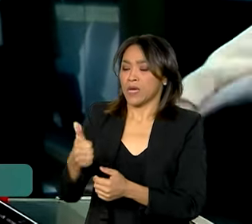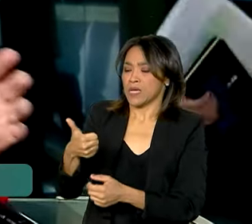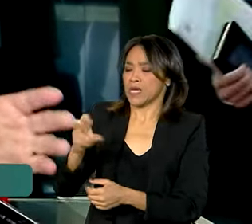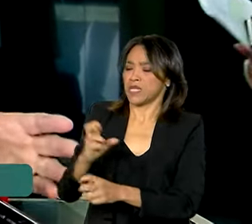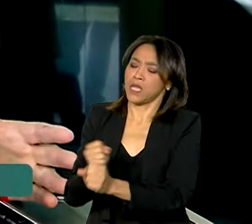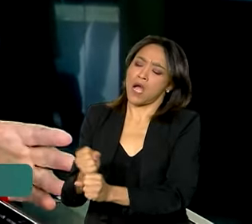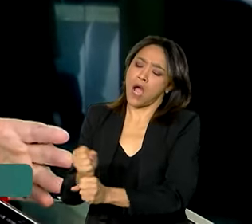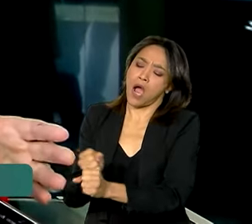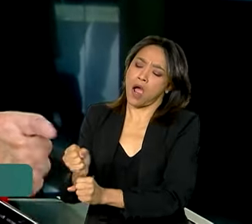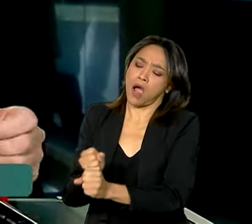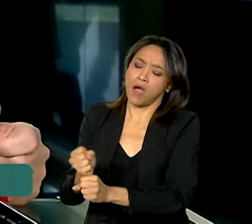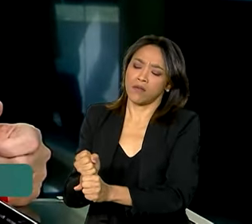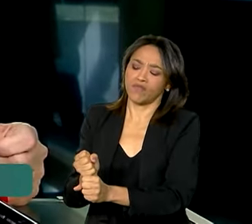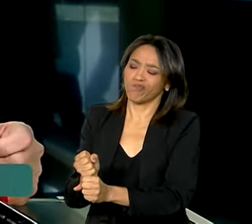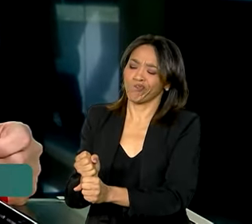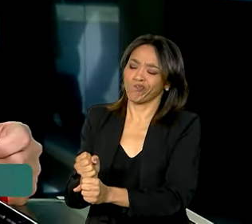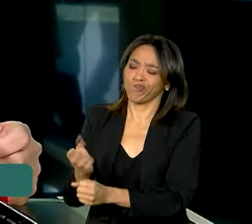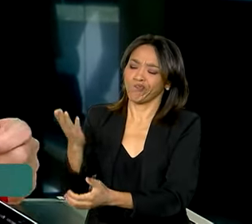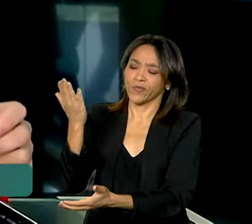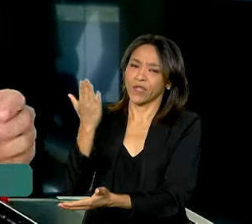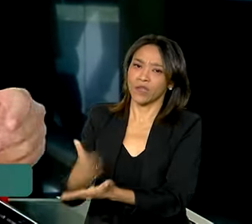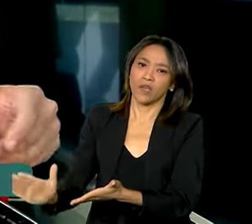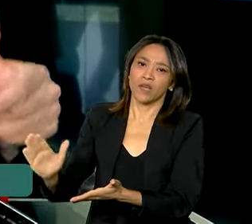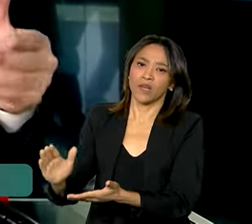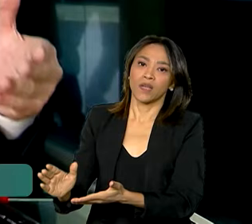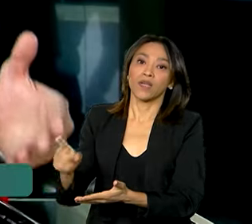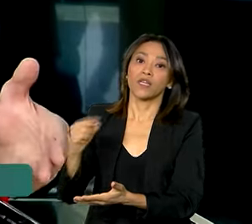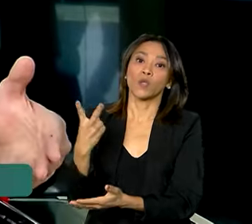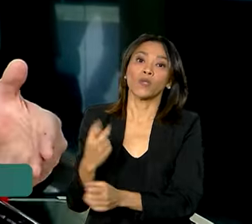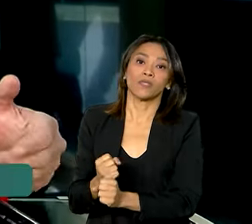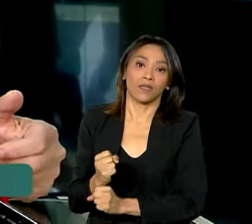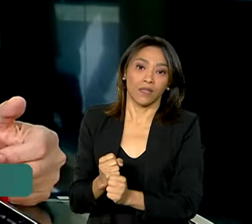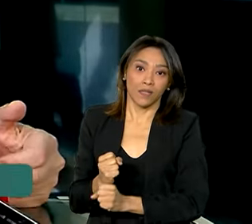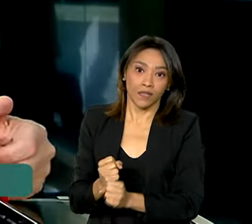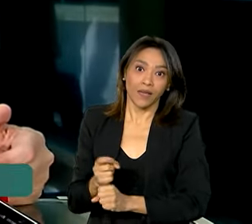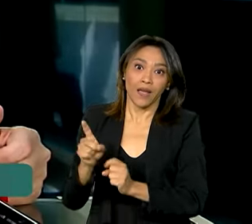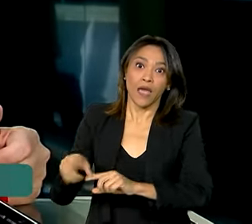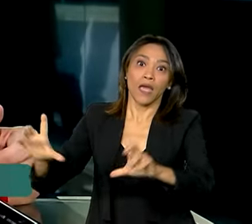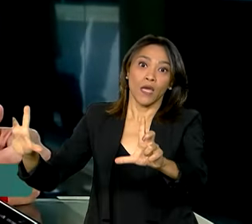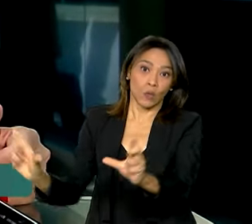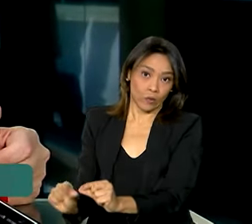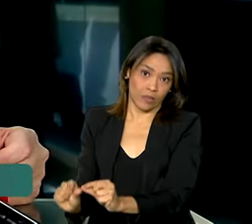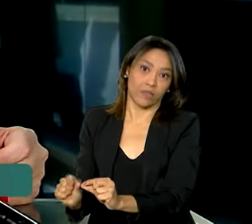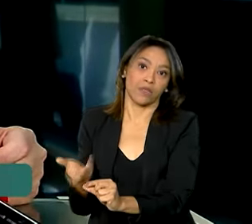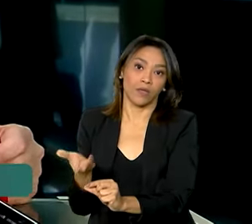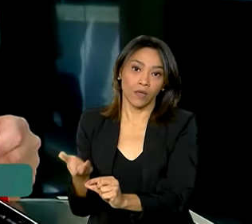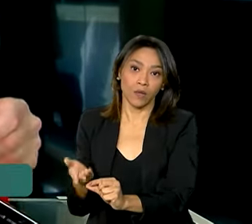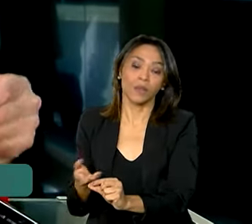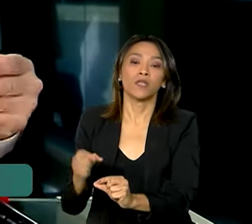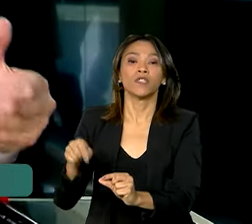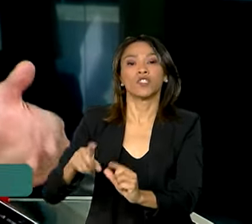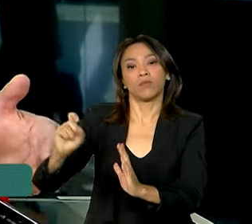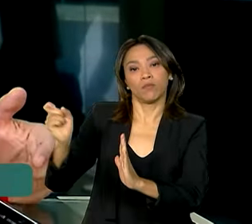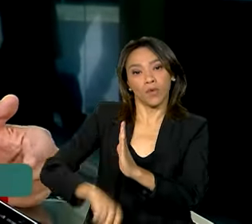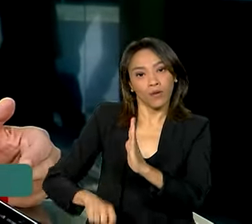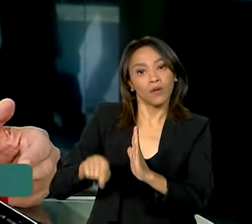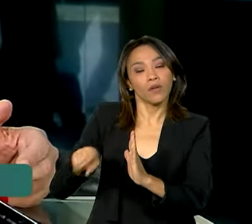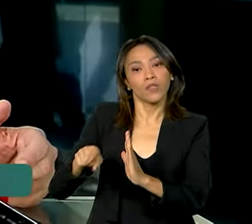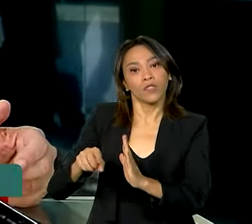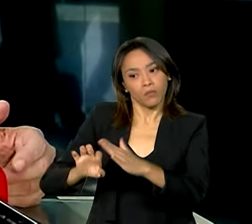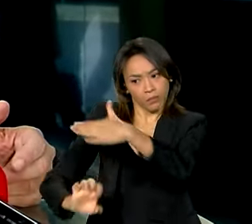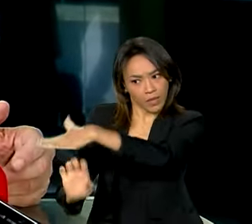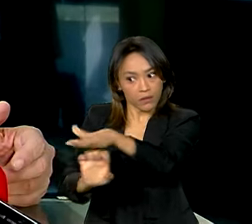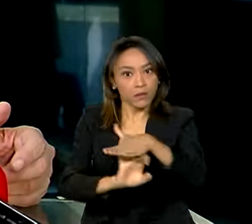anos, eu deprecio em dois anos. Eu dou um estímulo de redução tributária para a